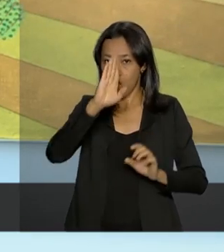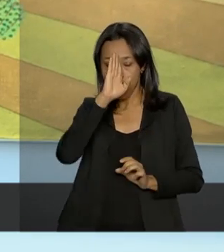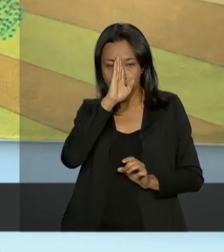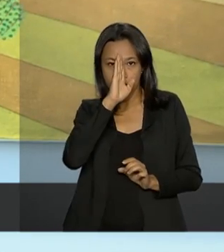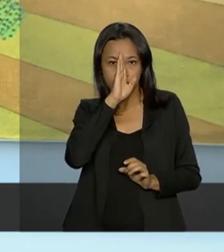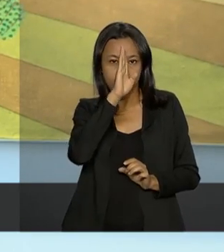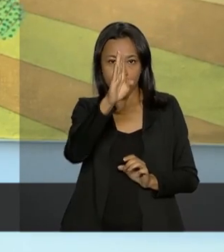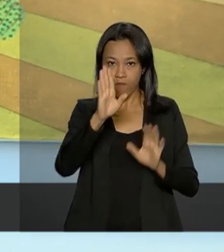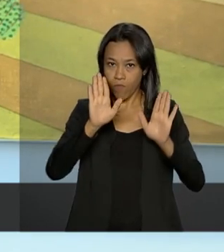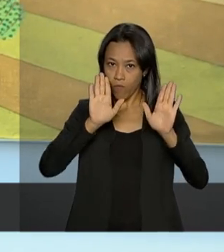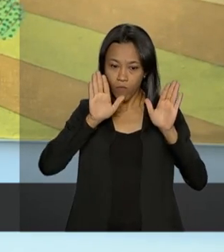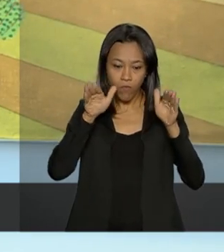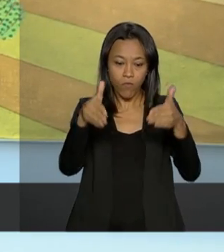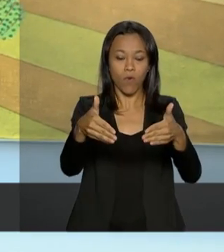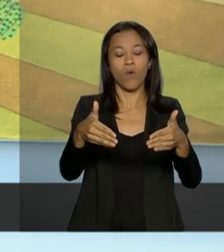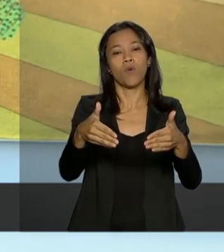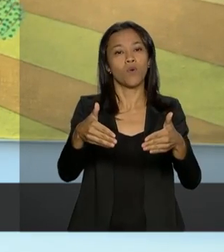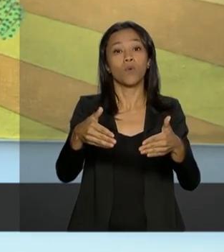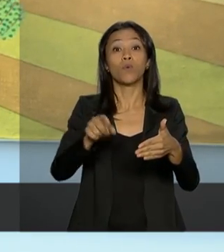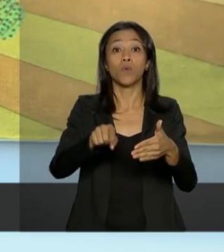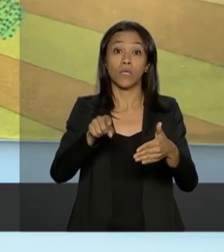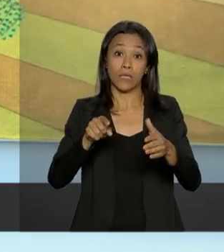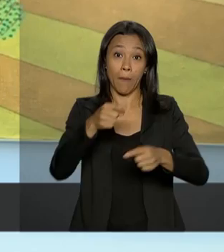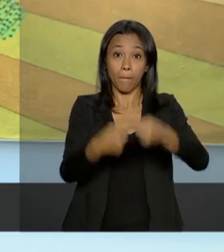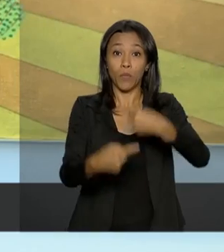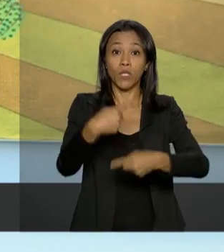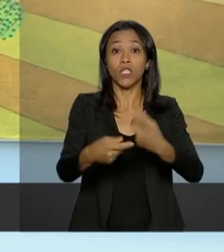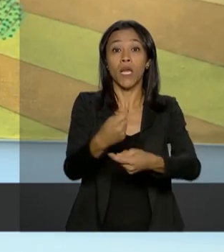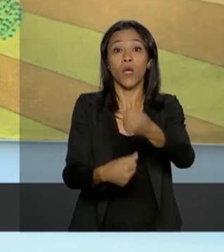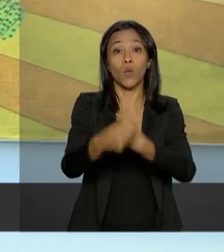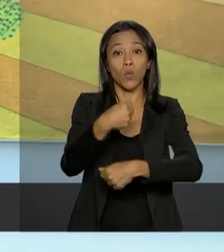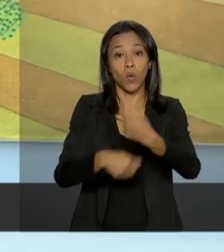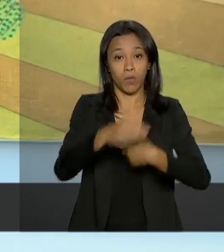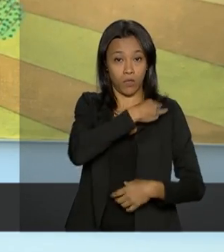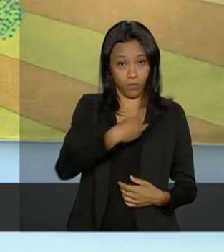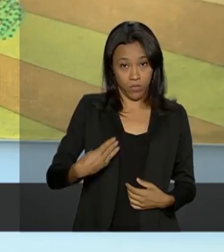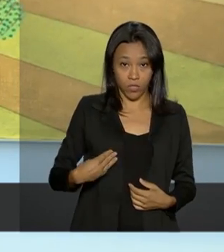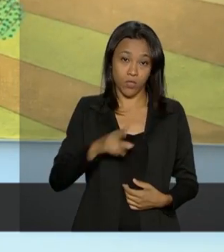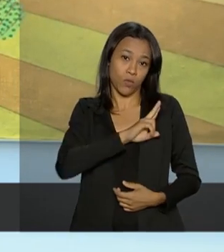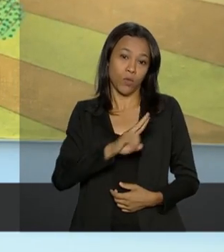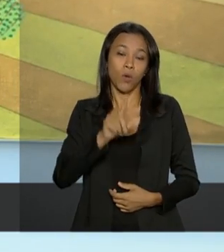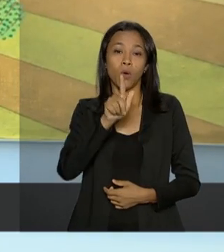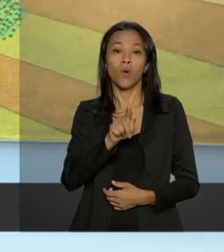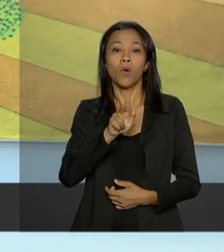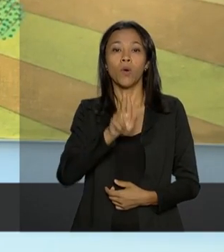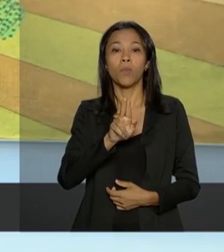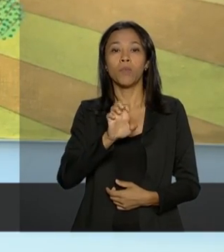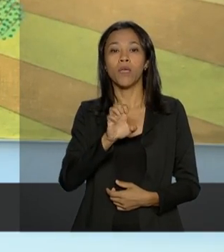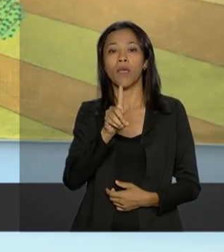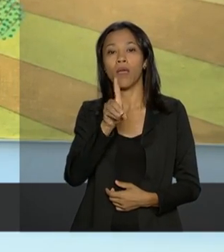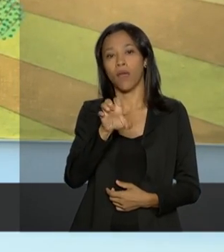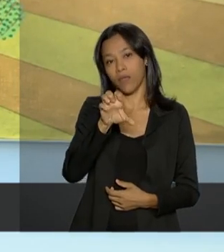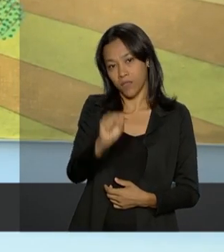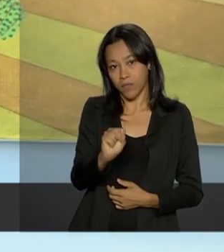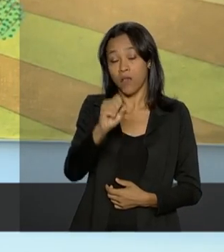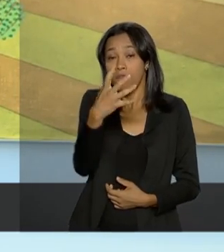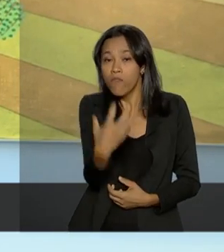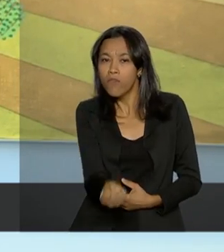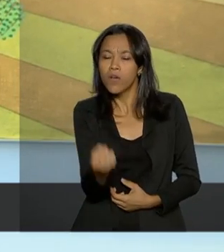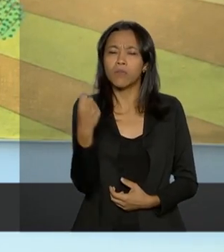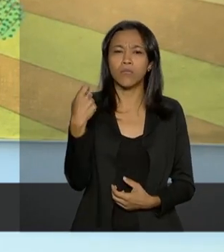econômica do ministro Guedes. E nós podemos pensar que nós vamos explorar novas